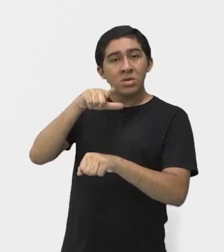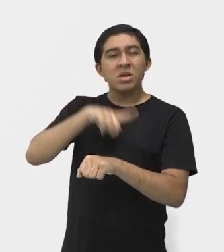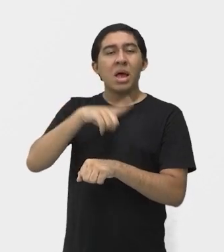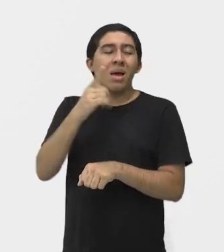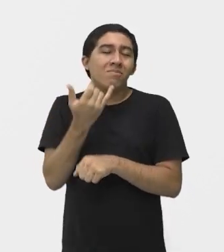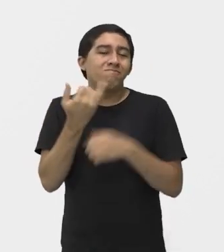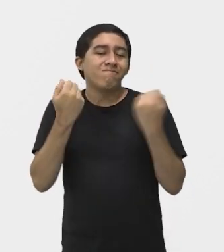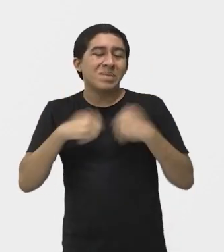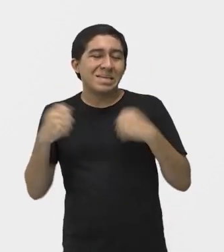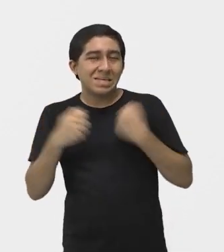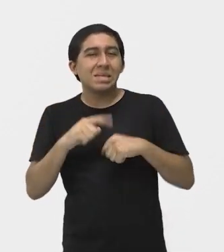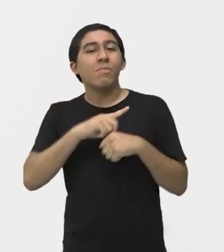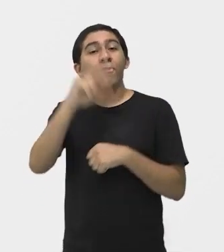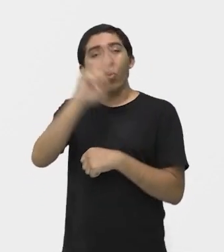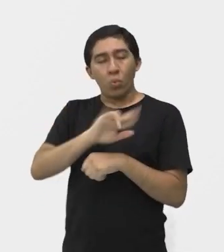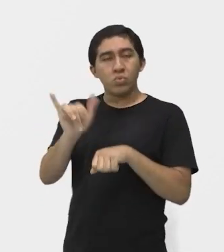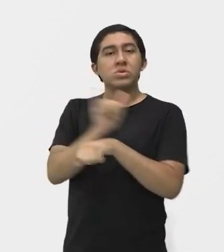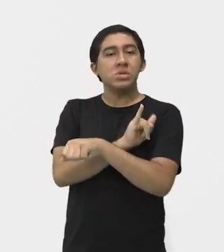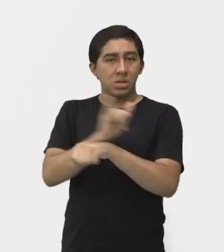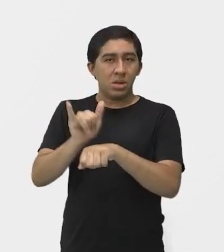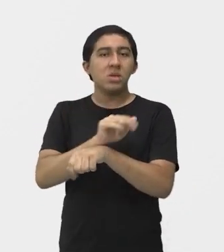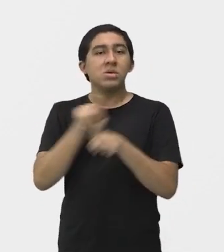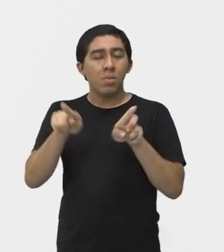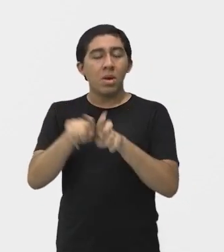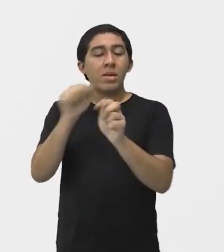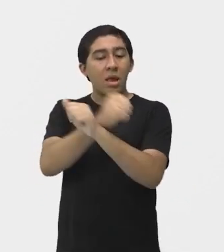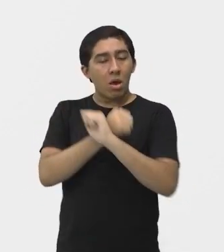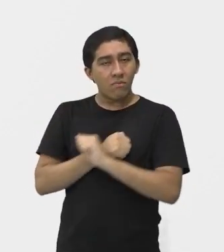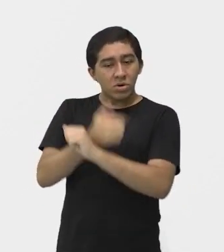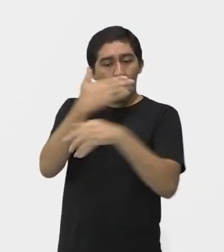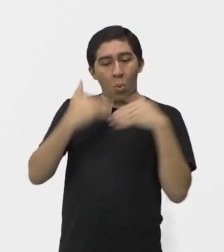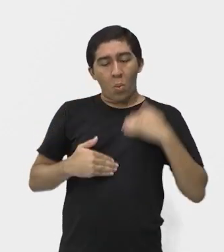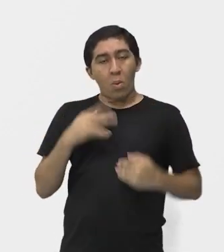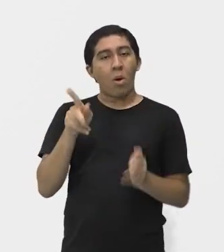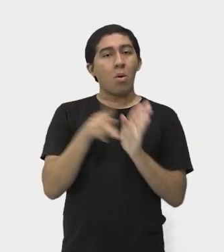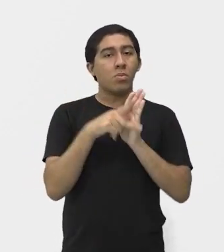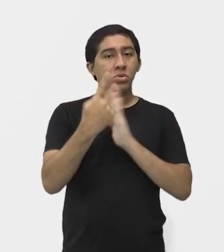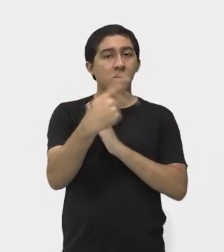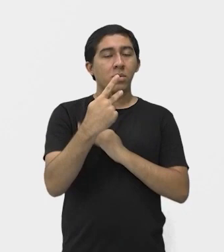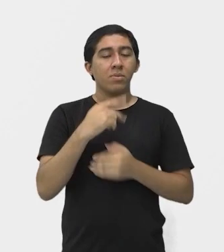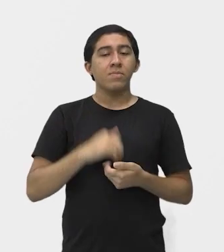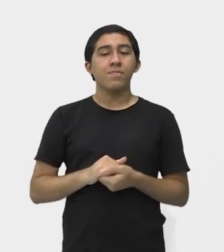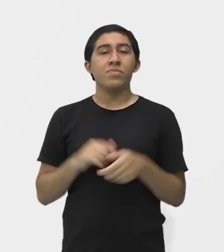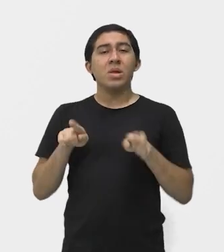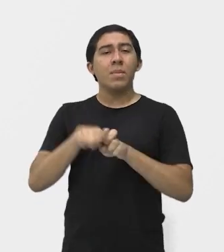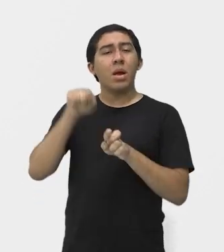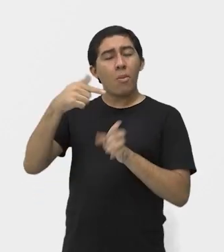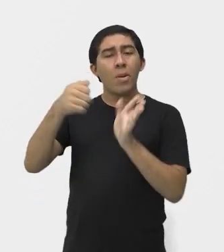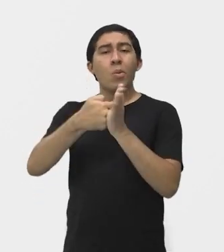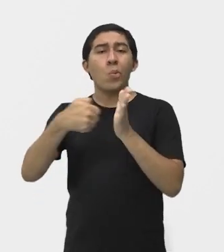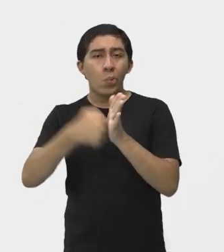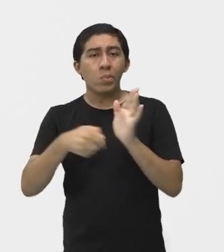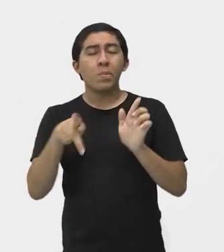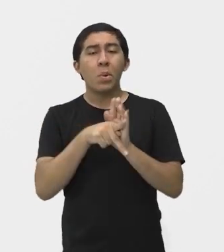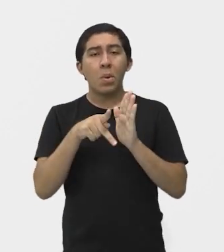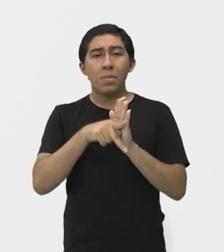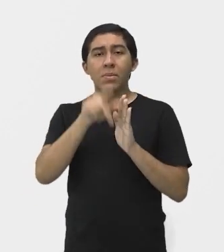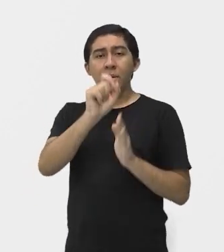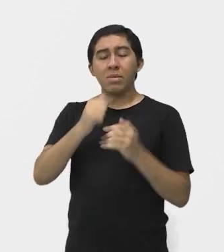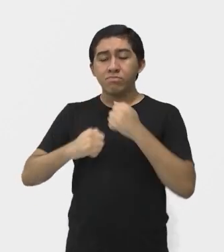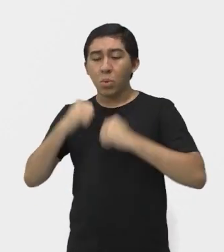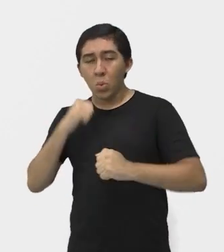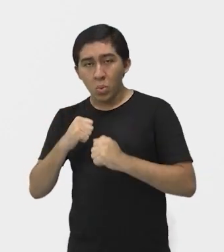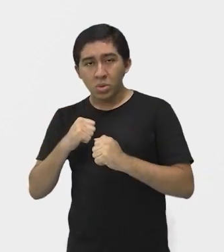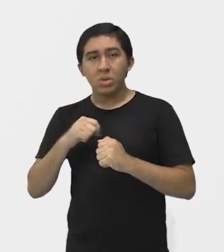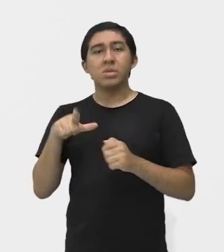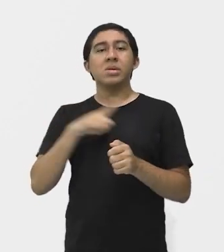da necessidade, aplica essas técnicas de defesa pessoal. Por ser uma modalidade de luta que, em sua